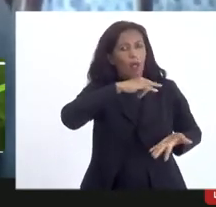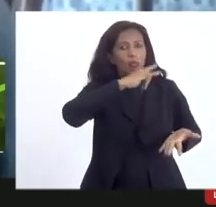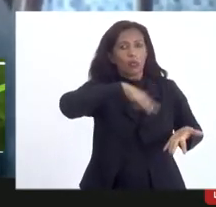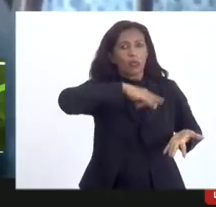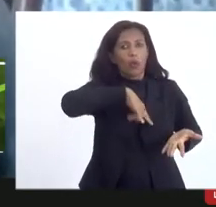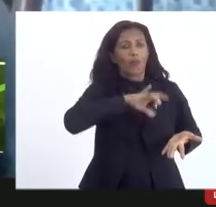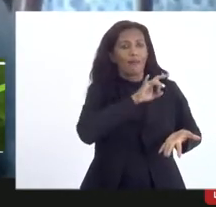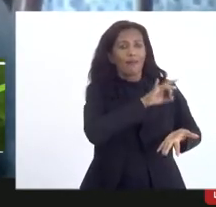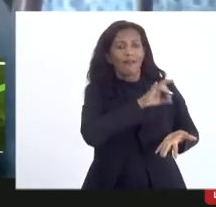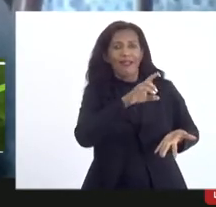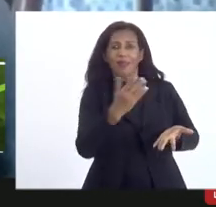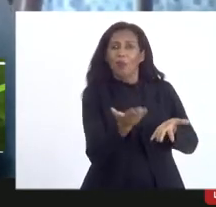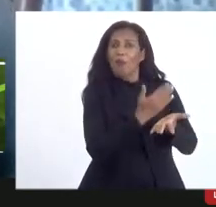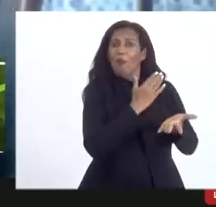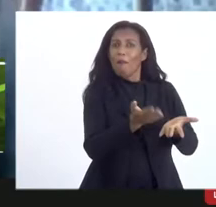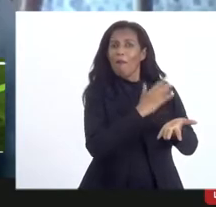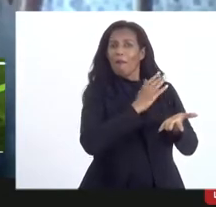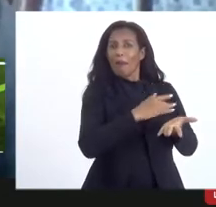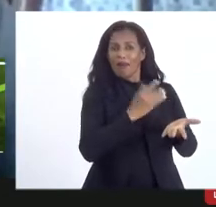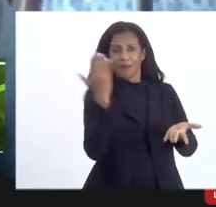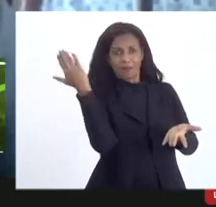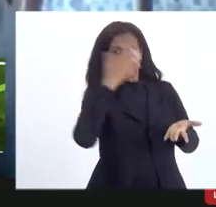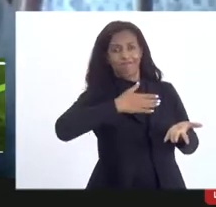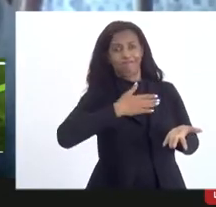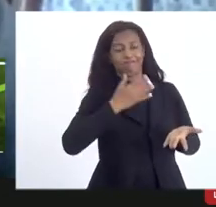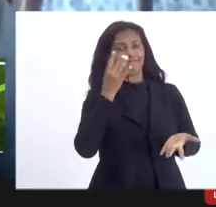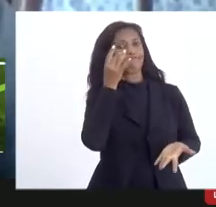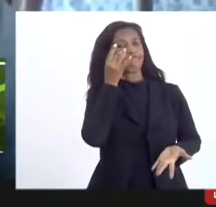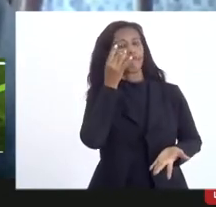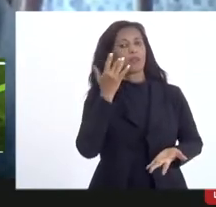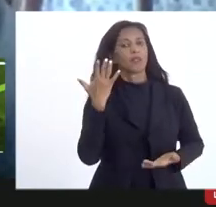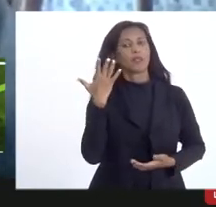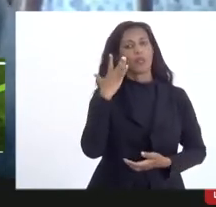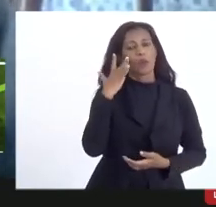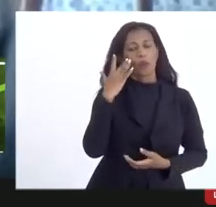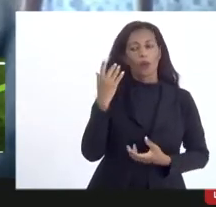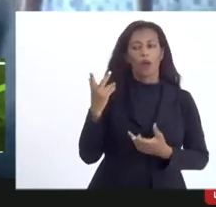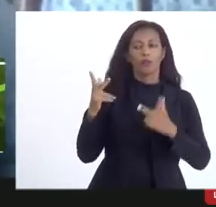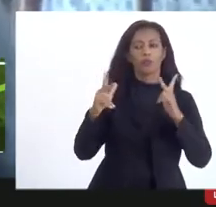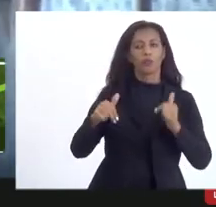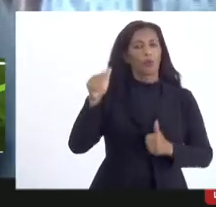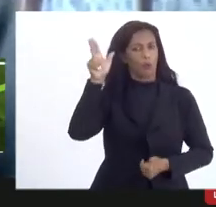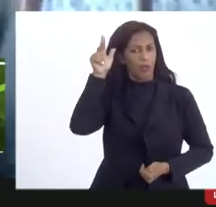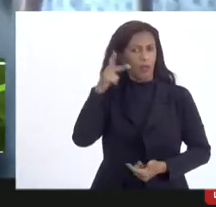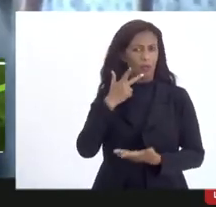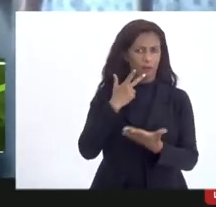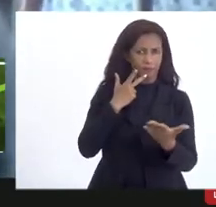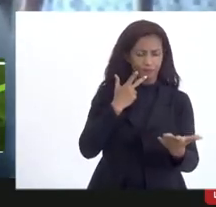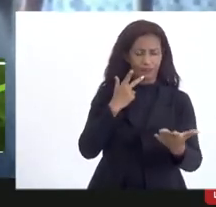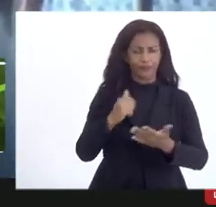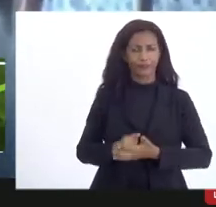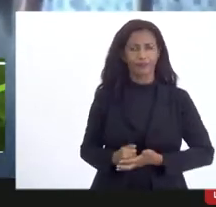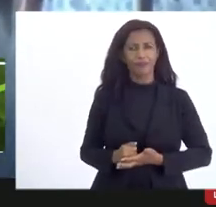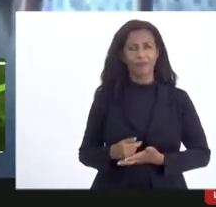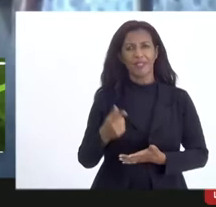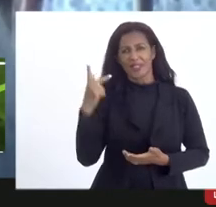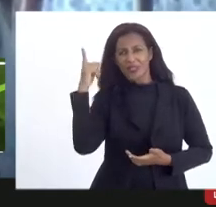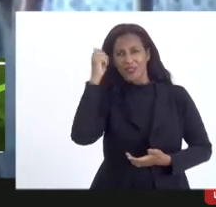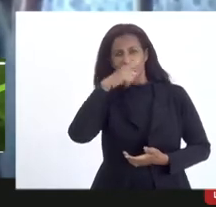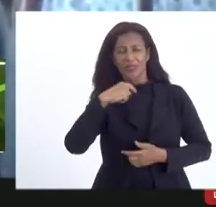cada uma com centenas de páginas. Então, eu acho que é uma coisa, como disse o Eliomar, é uma coisa enxuta.